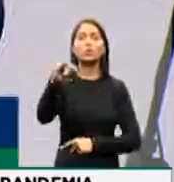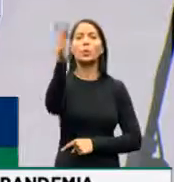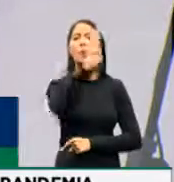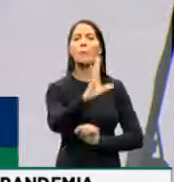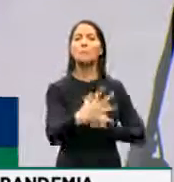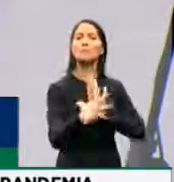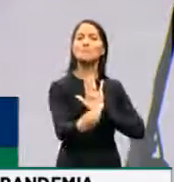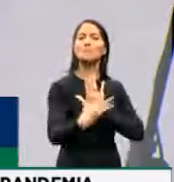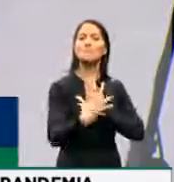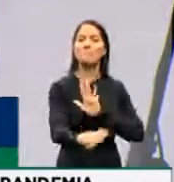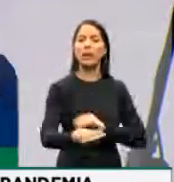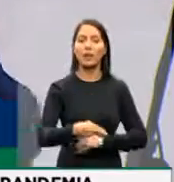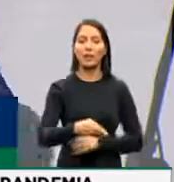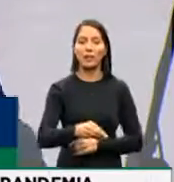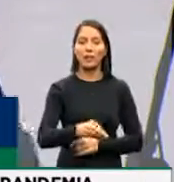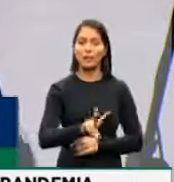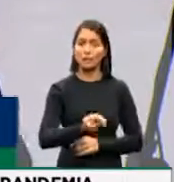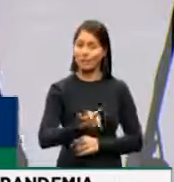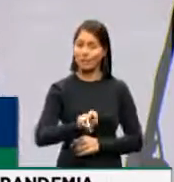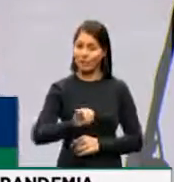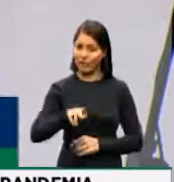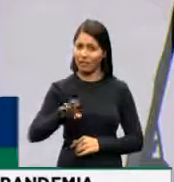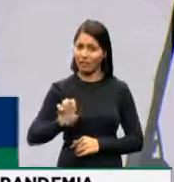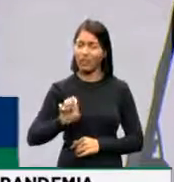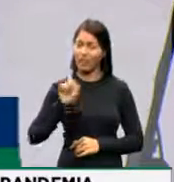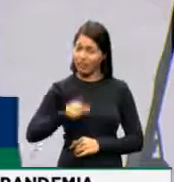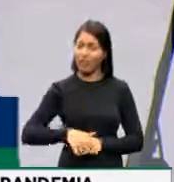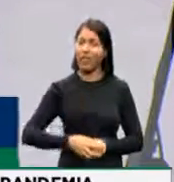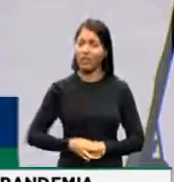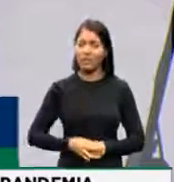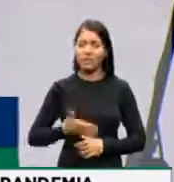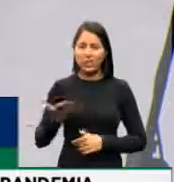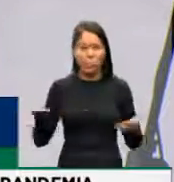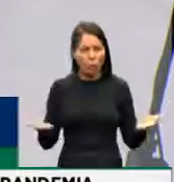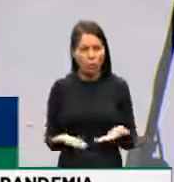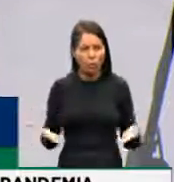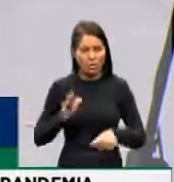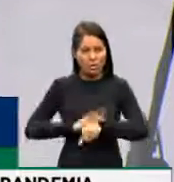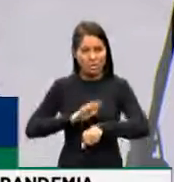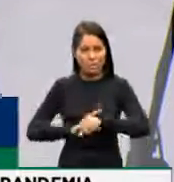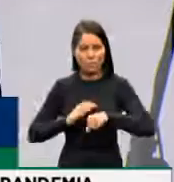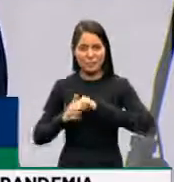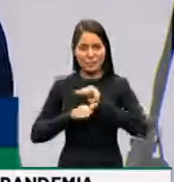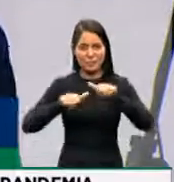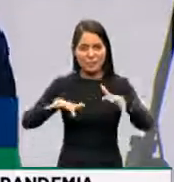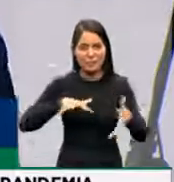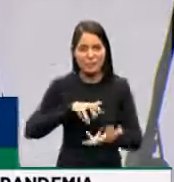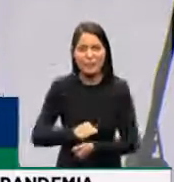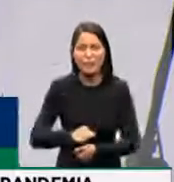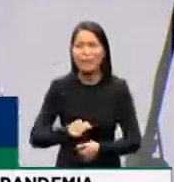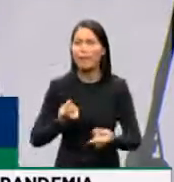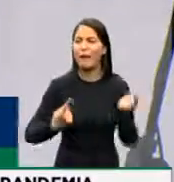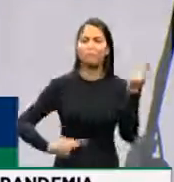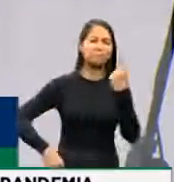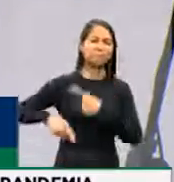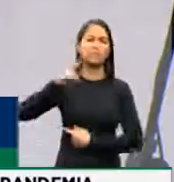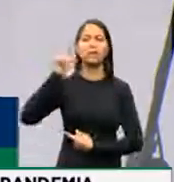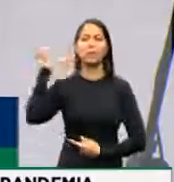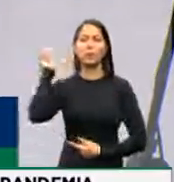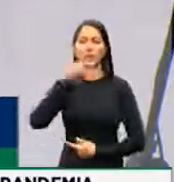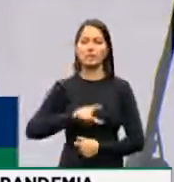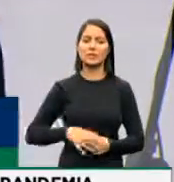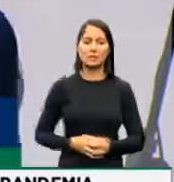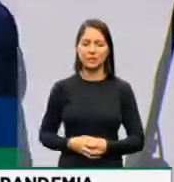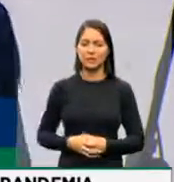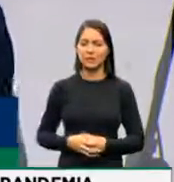E nesse momento de pandemia, esse recurso que é tão pequeno pelo tamanho do nosso Brasil pode fazer toda a diferença. Não deixe a sua digital